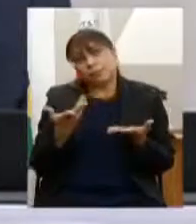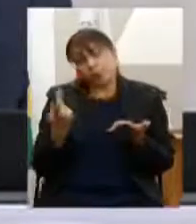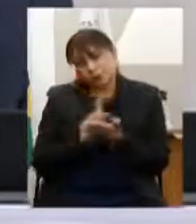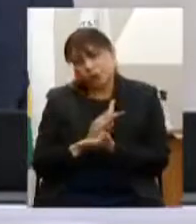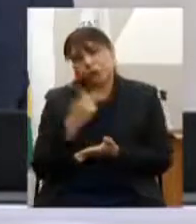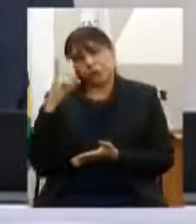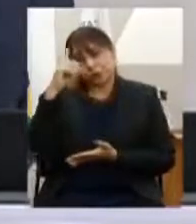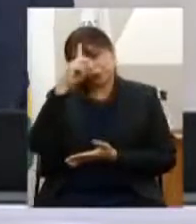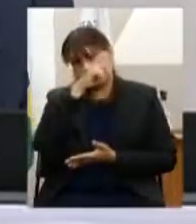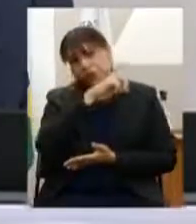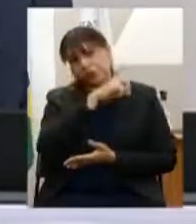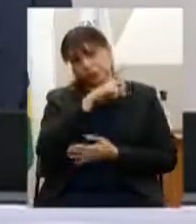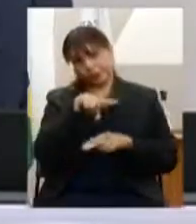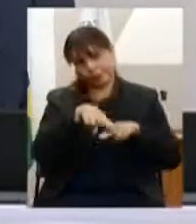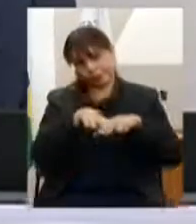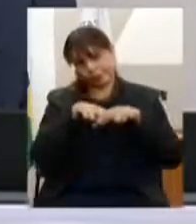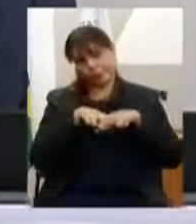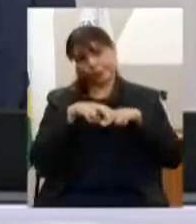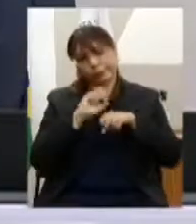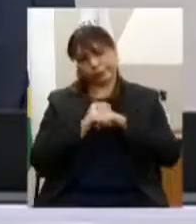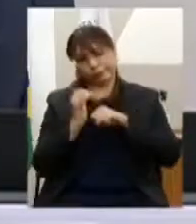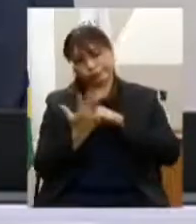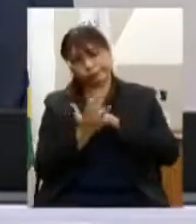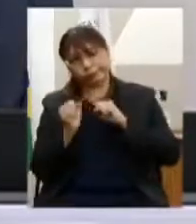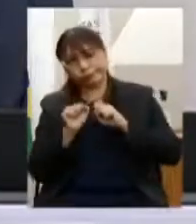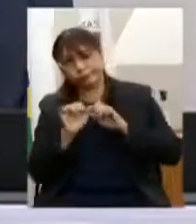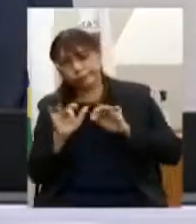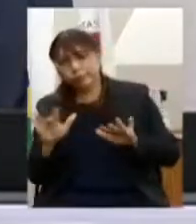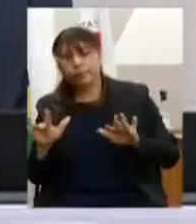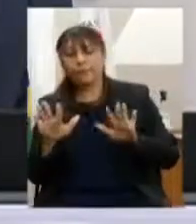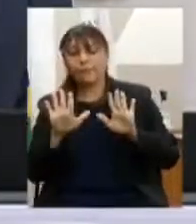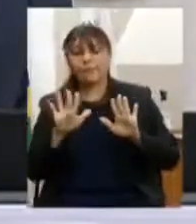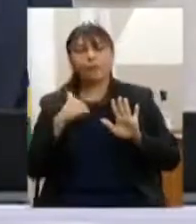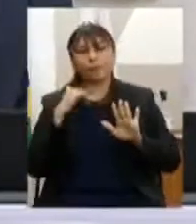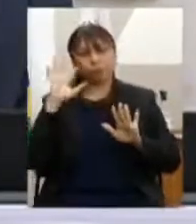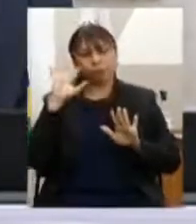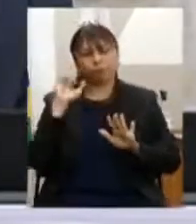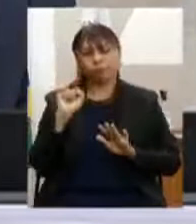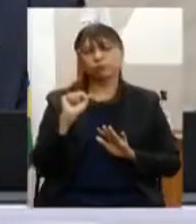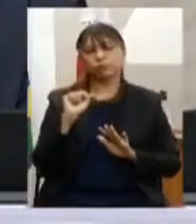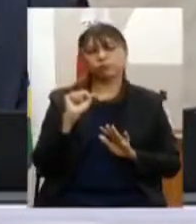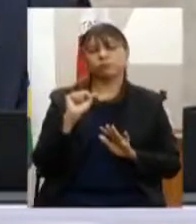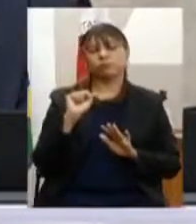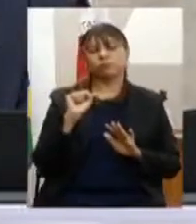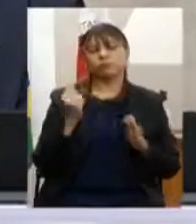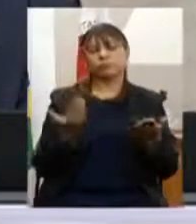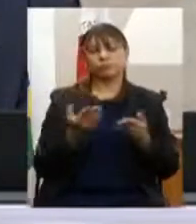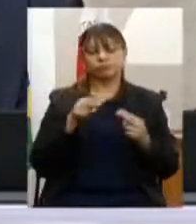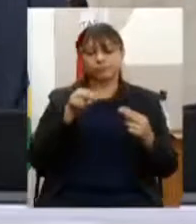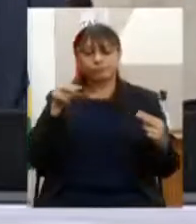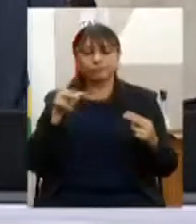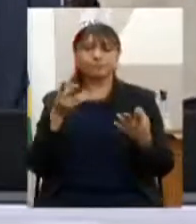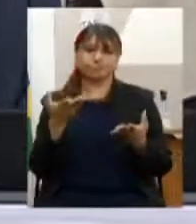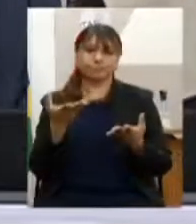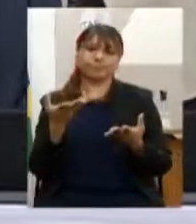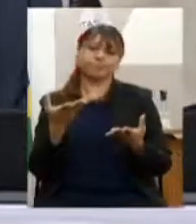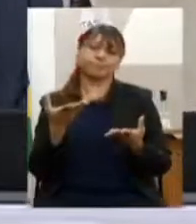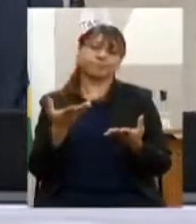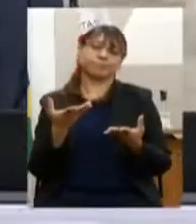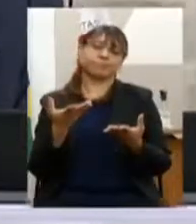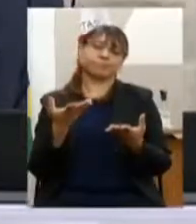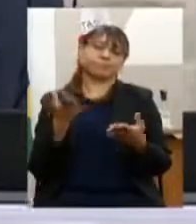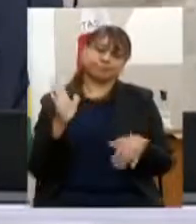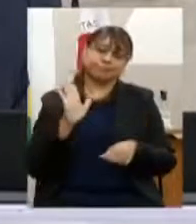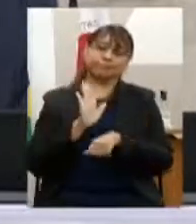do momento que nós estamos vivendo, creio eu que essa modalidade vai vir a agregar nos